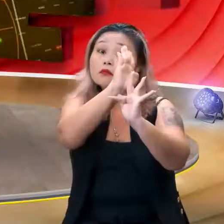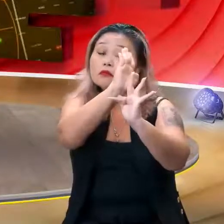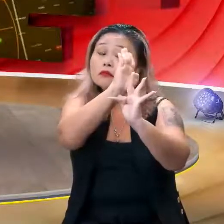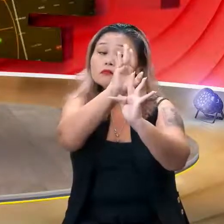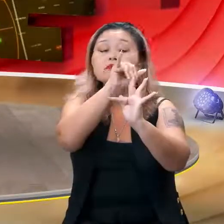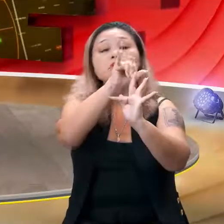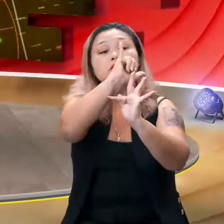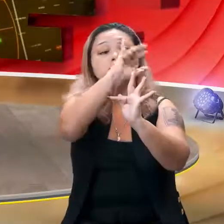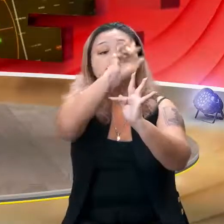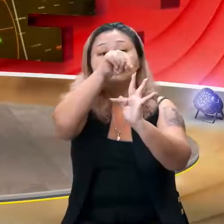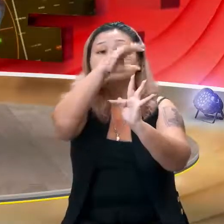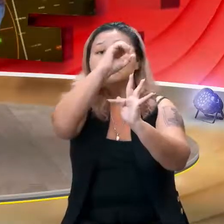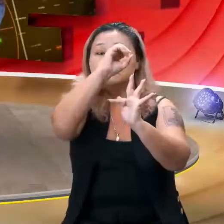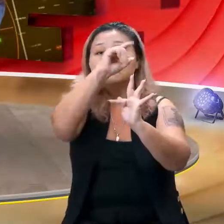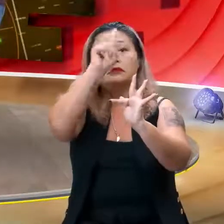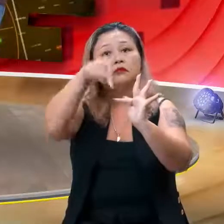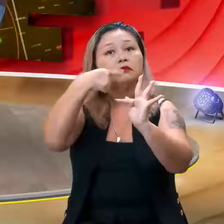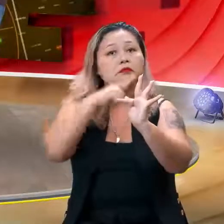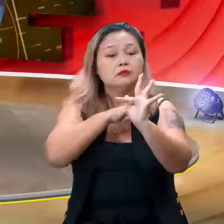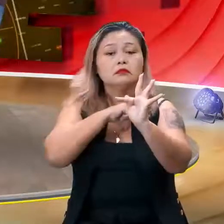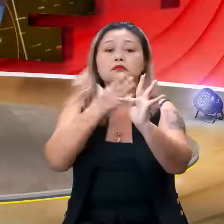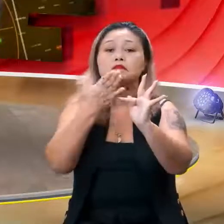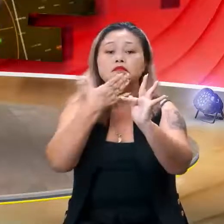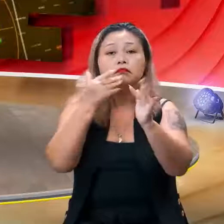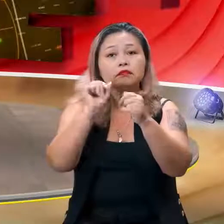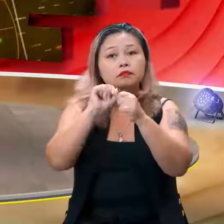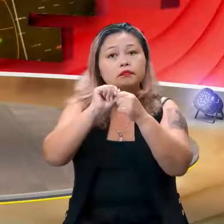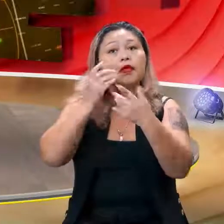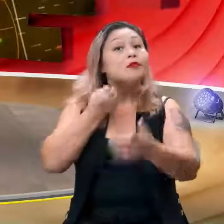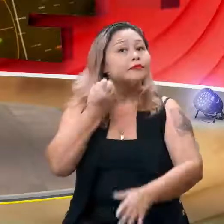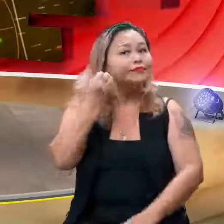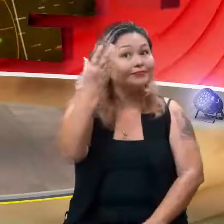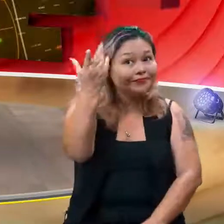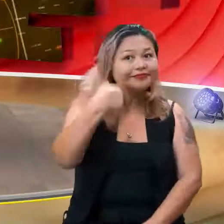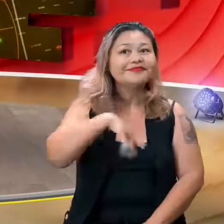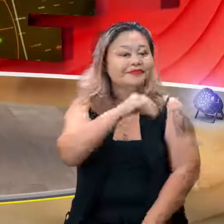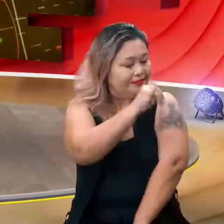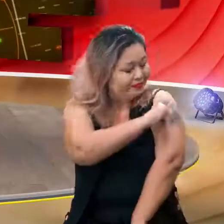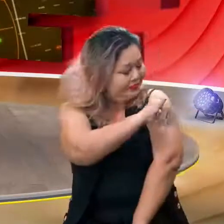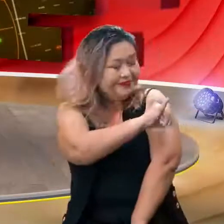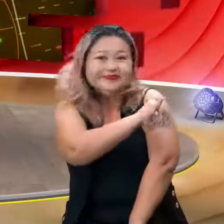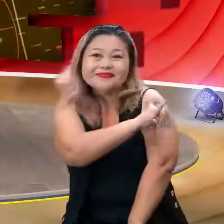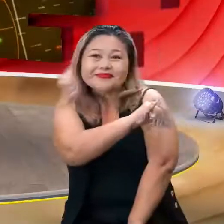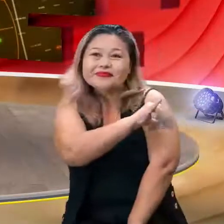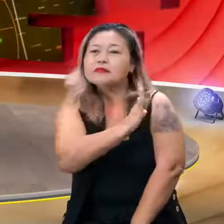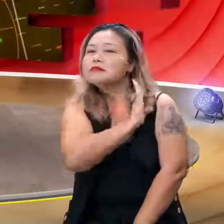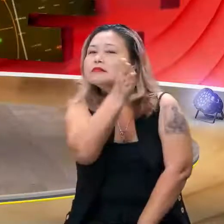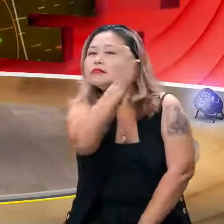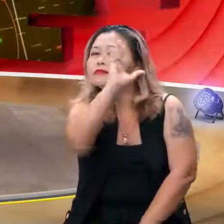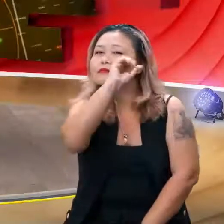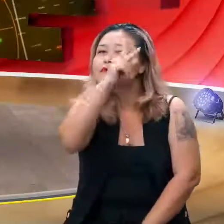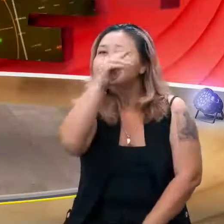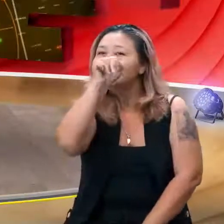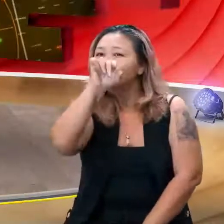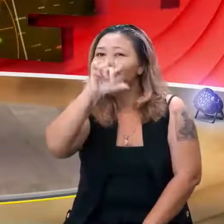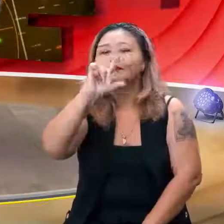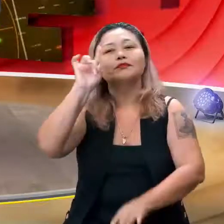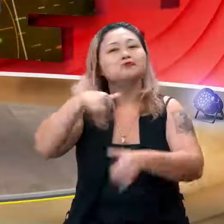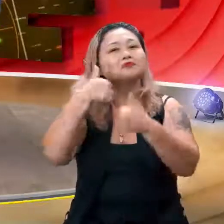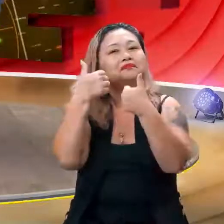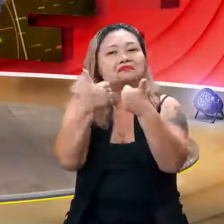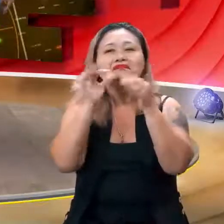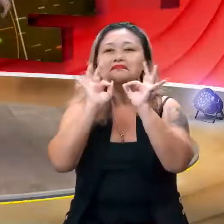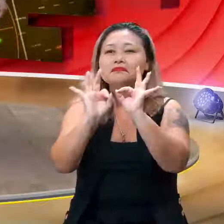zero. Não, e a melhor parte da aula 33 foi a viagem para o Rio de Janeiro, que fizemos uma passeadinha em Copacabana e ficou tudo muito